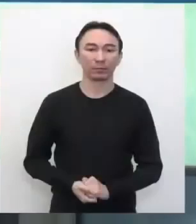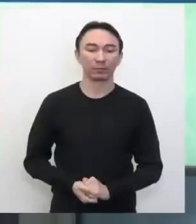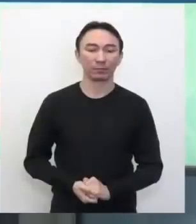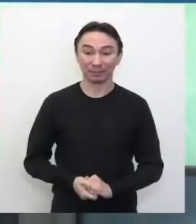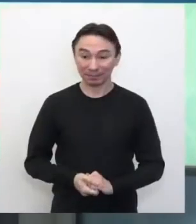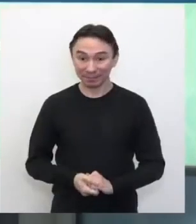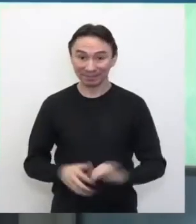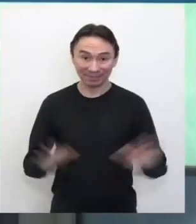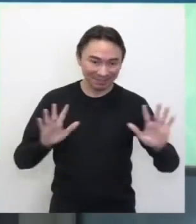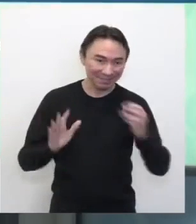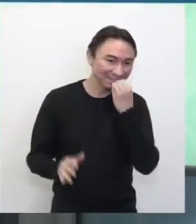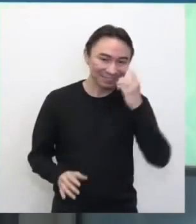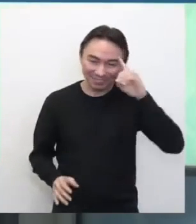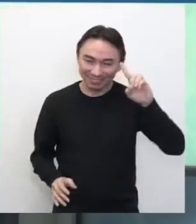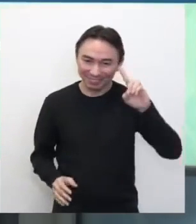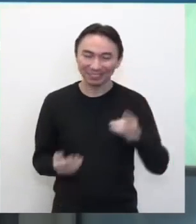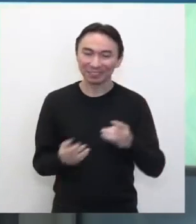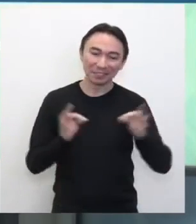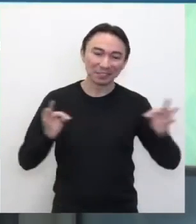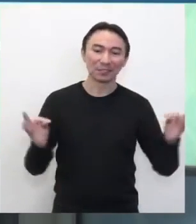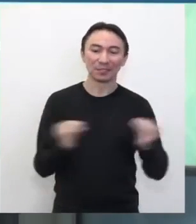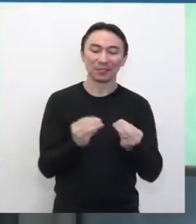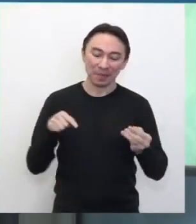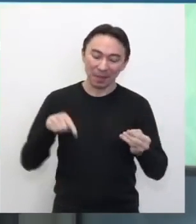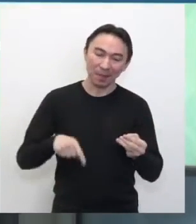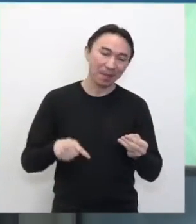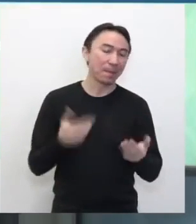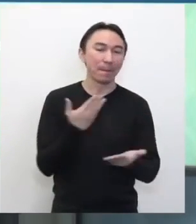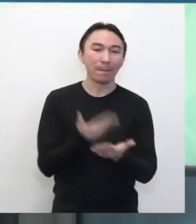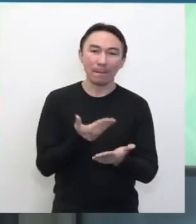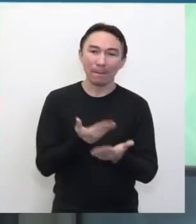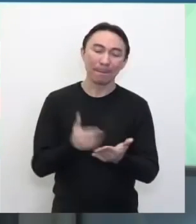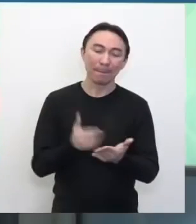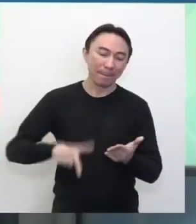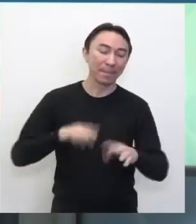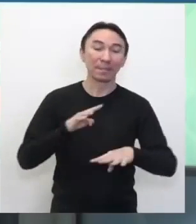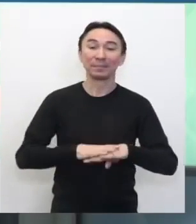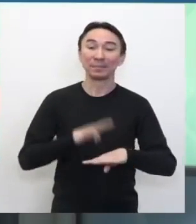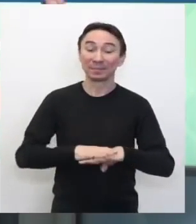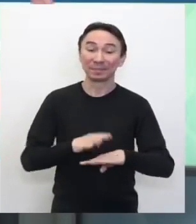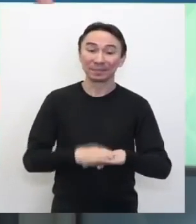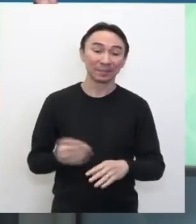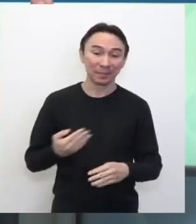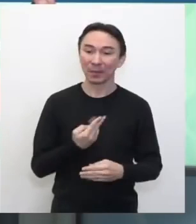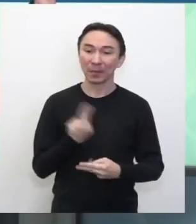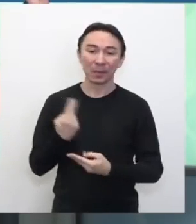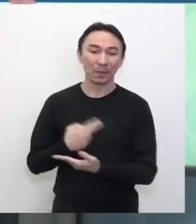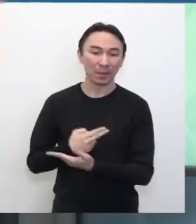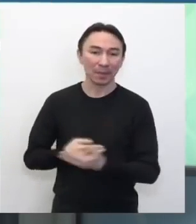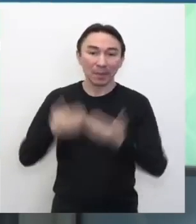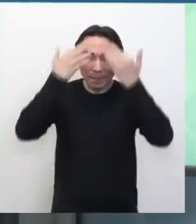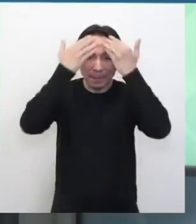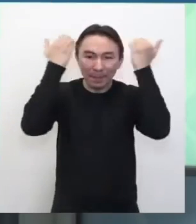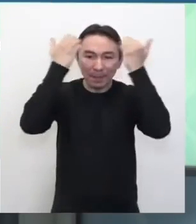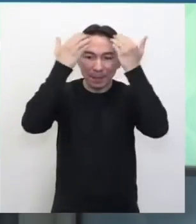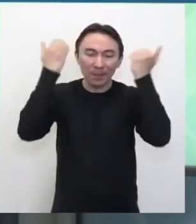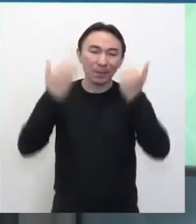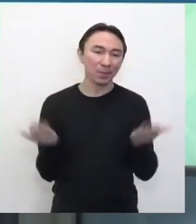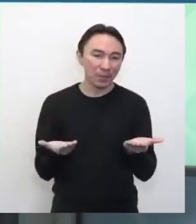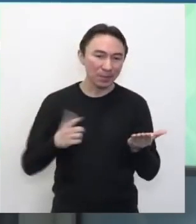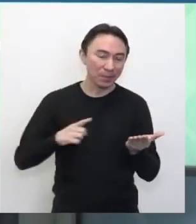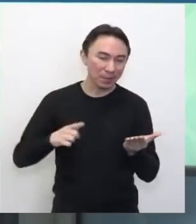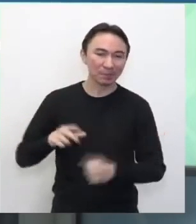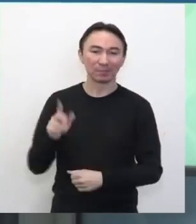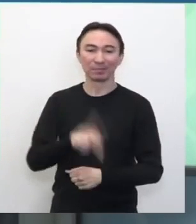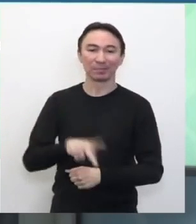Olá, bom dia! Sejam todos bem-vindos para mais uma aula de matemática. Meu nome é Jonas, eu sou o professor de vocês aqui hoje. É isso mesmo,